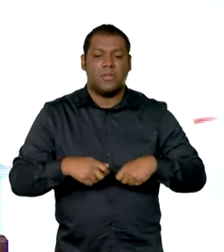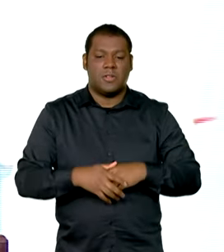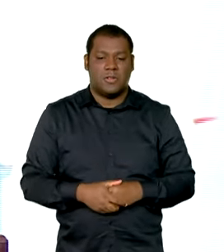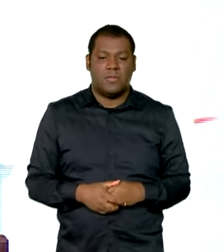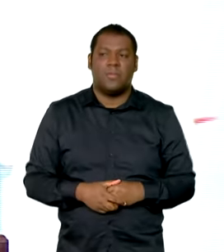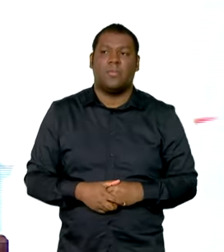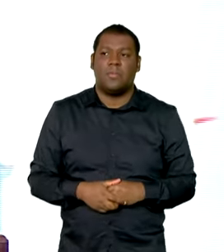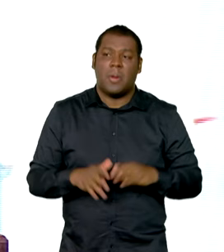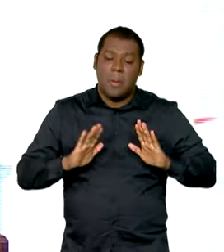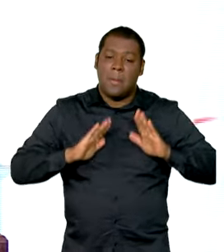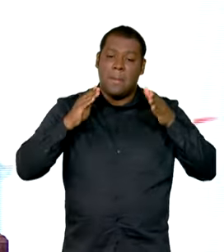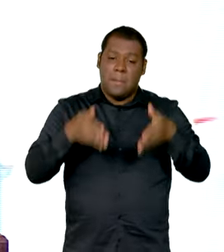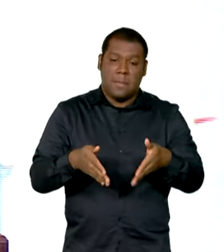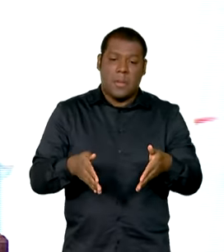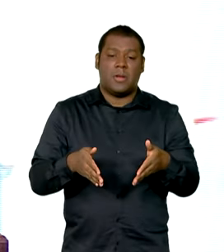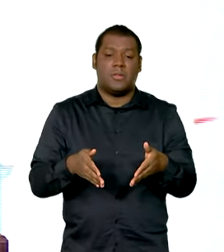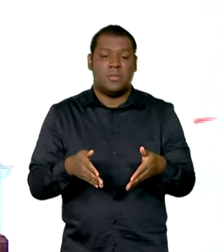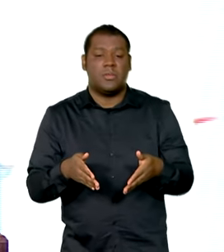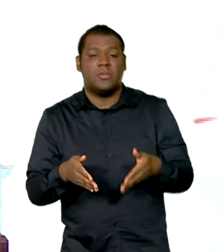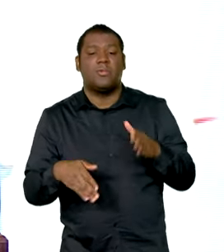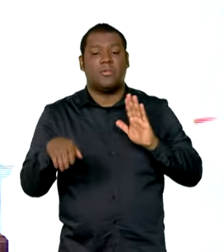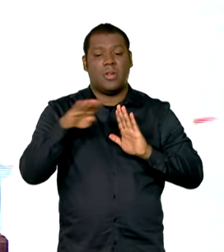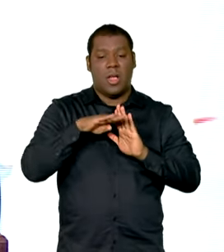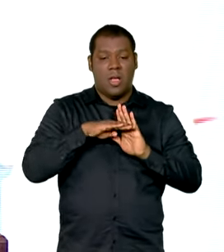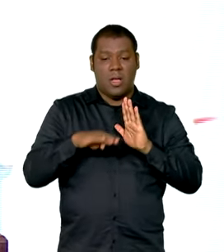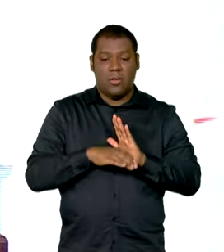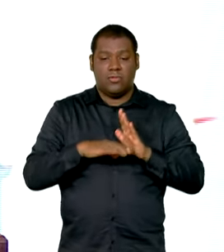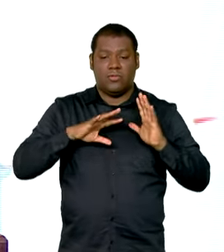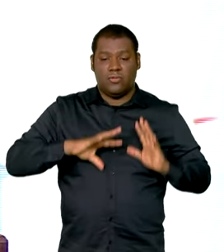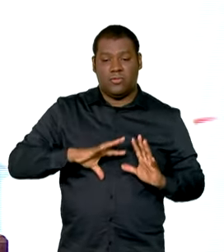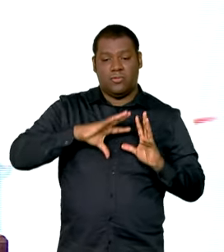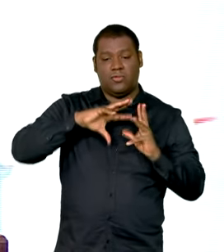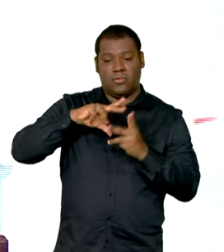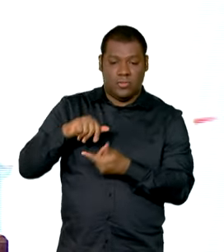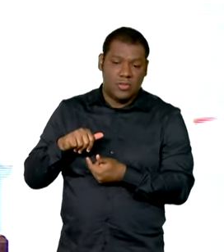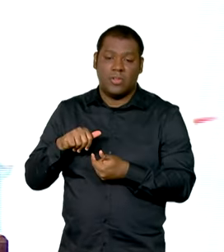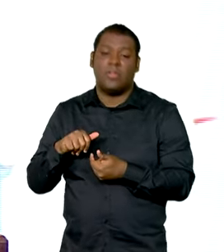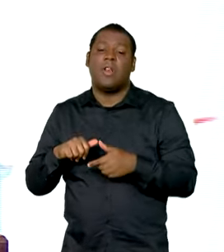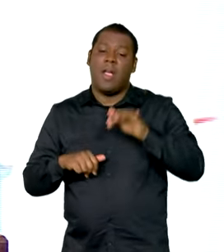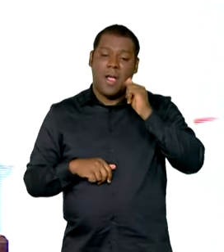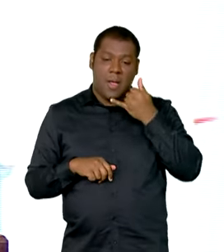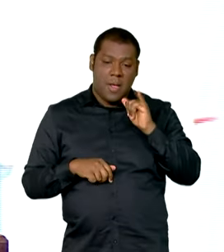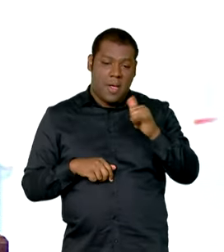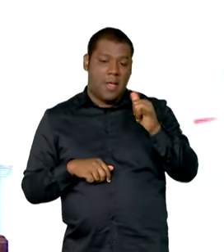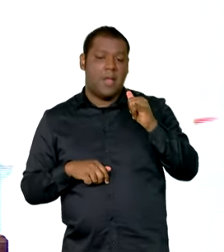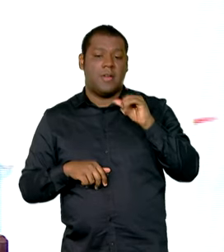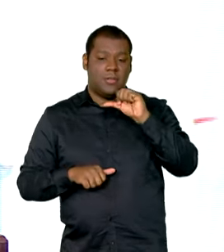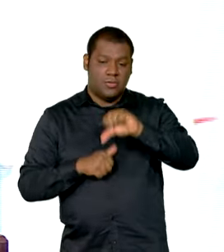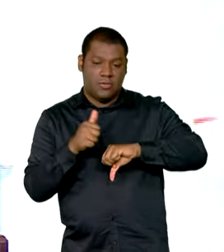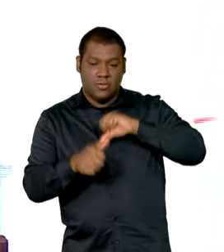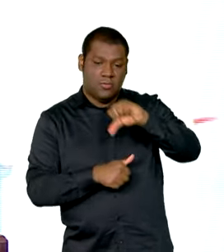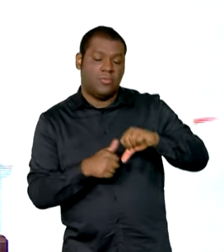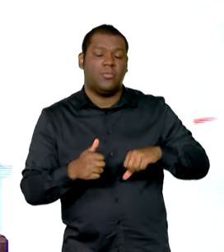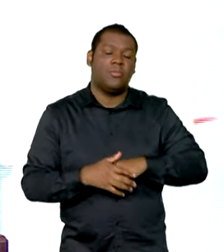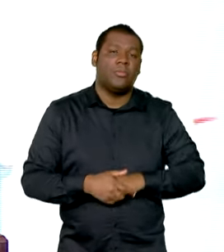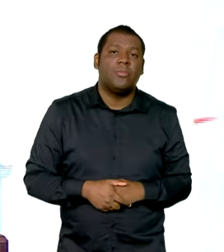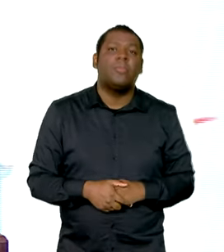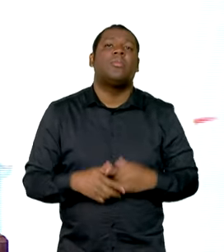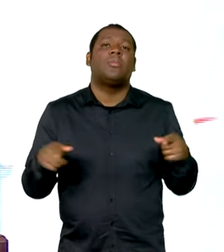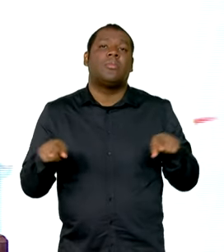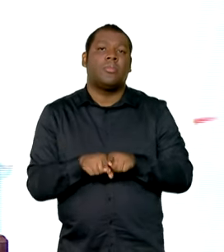participação proativa na agenda internacional de transição energética. E ainda